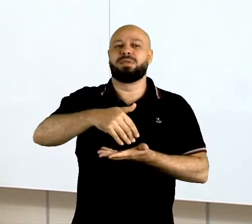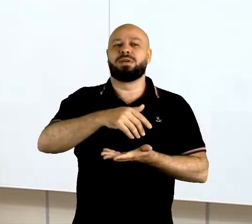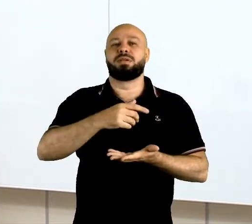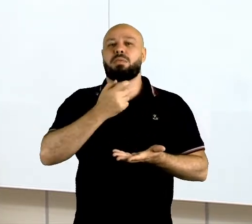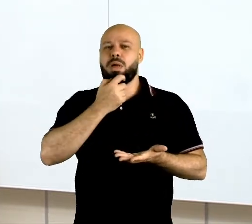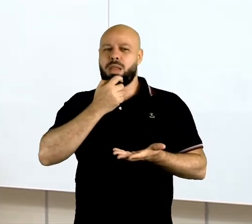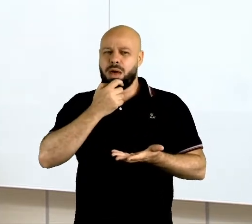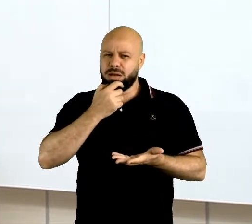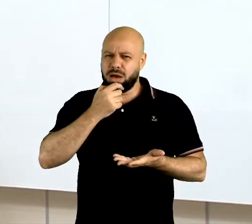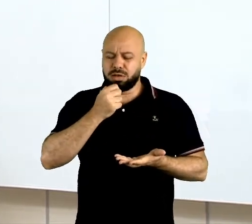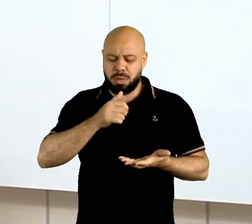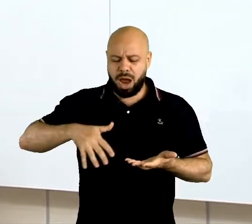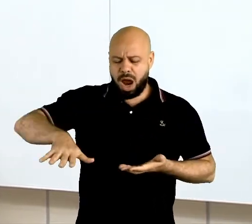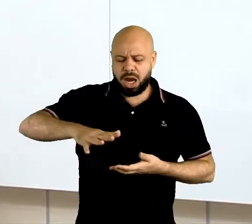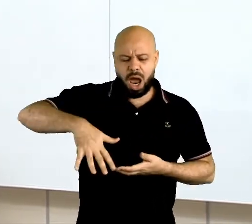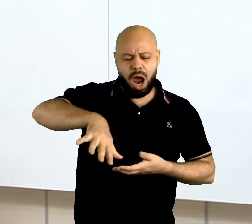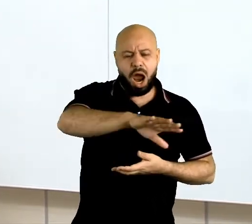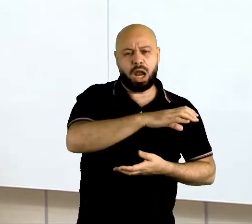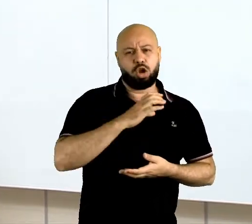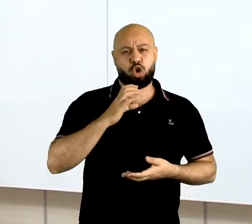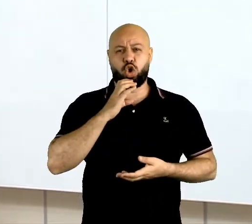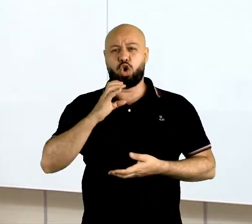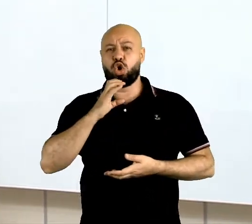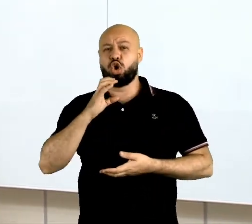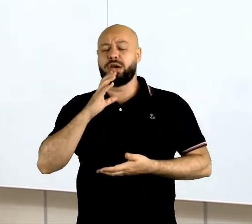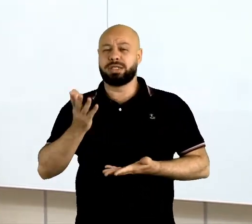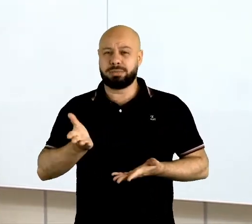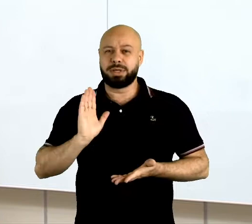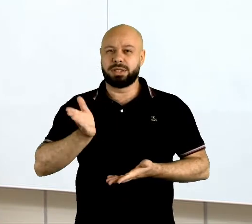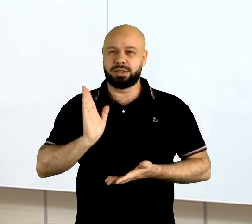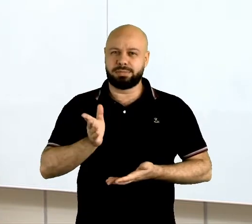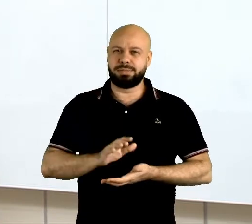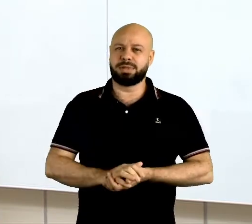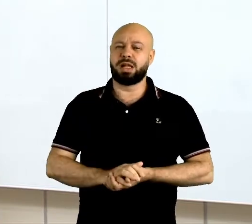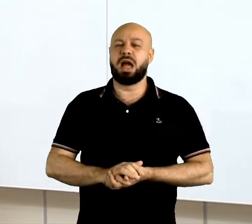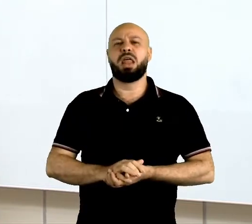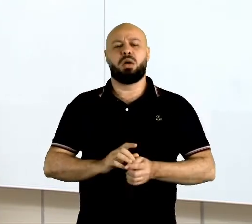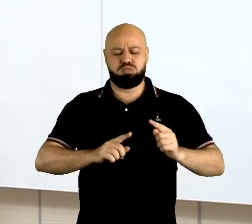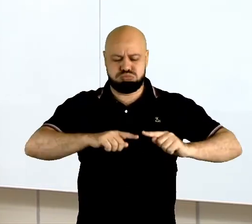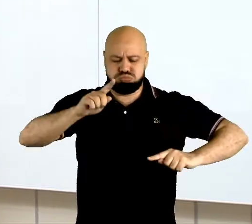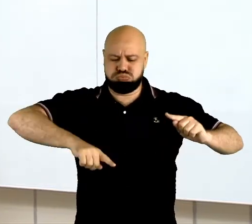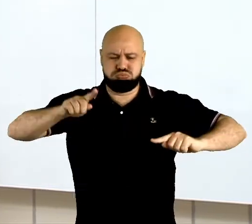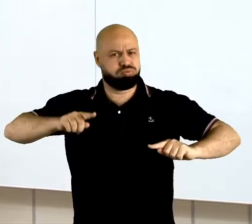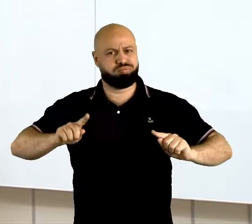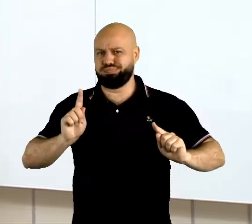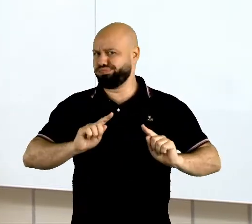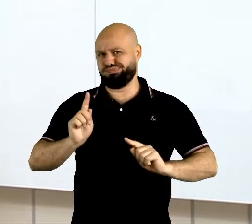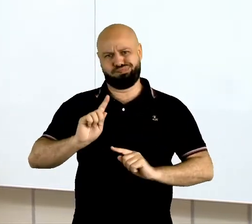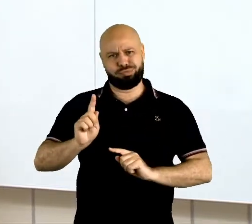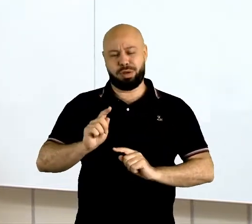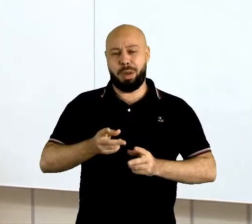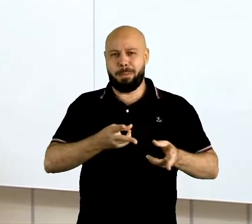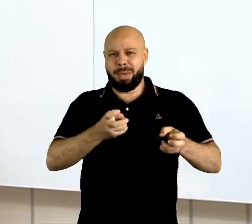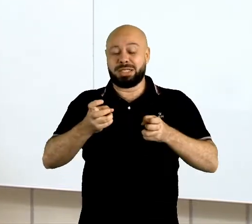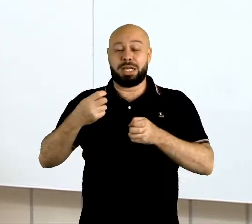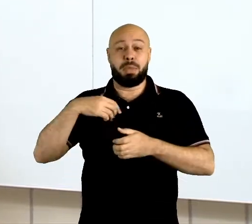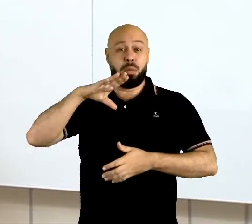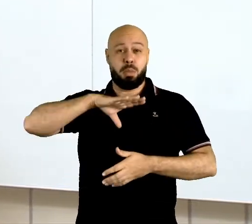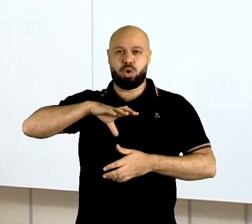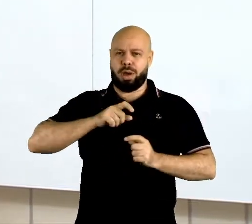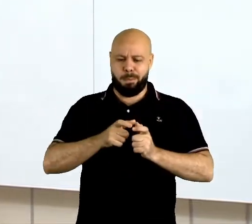todas as áreas do conhecimento, ele não sofre tantas alterações assim como nós percebemos na língua